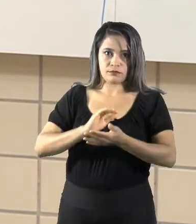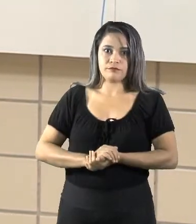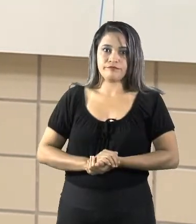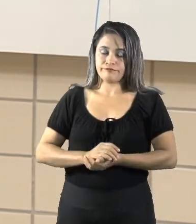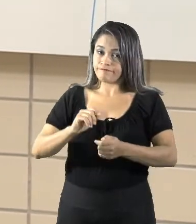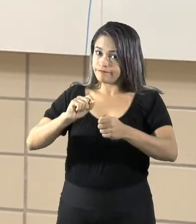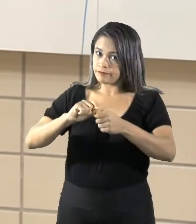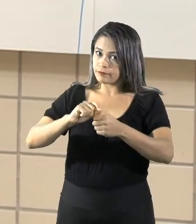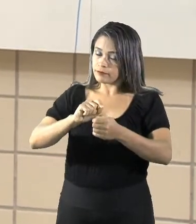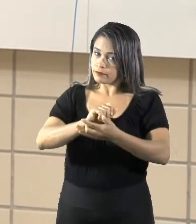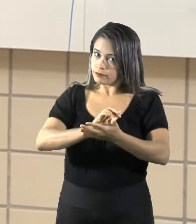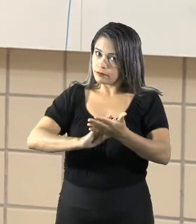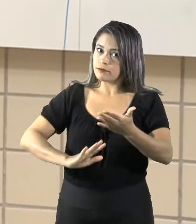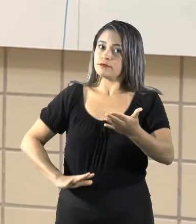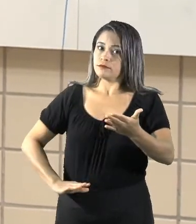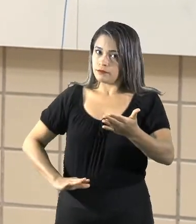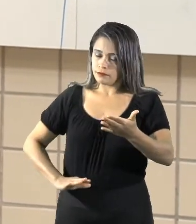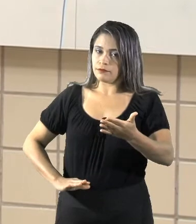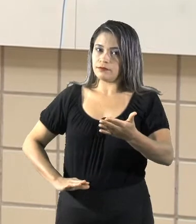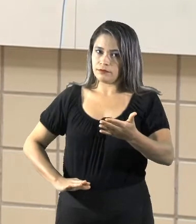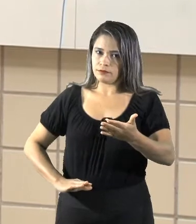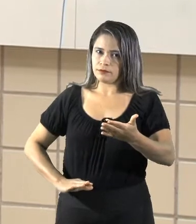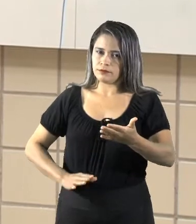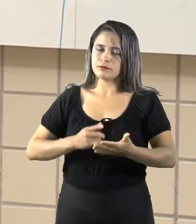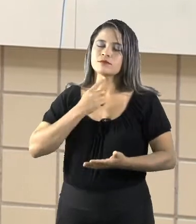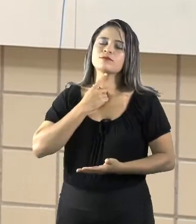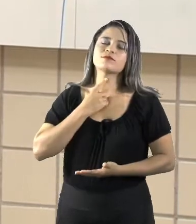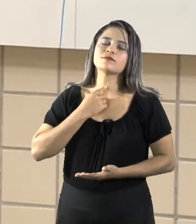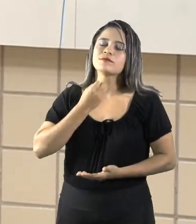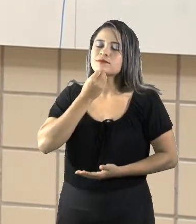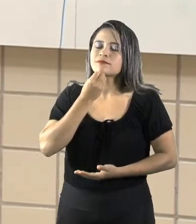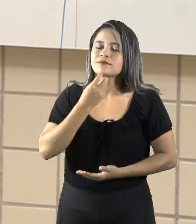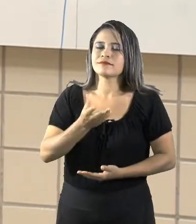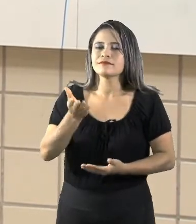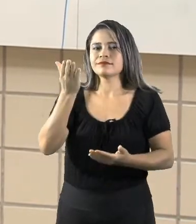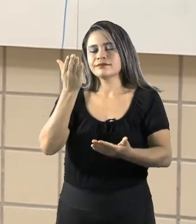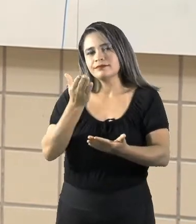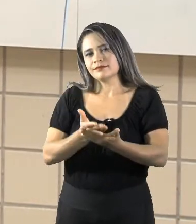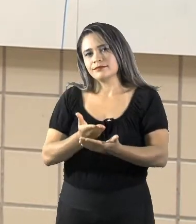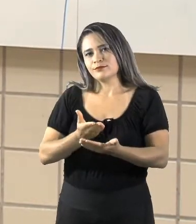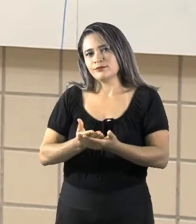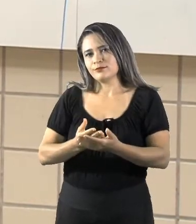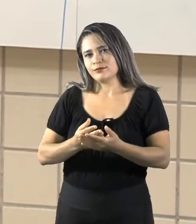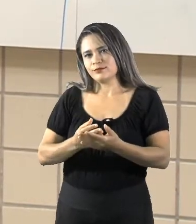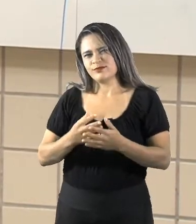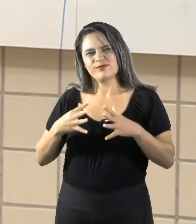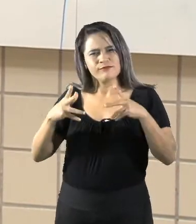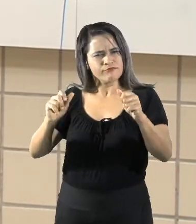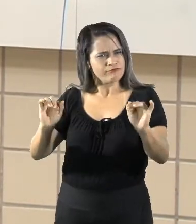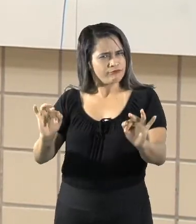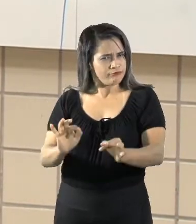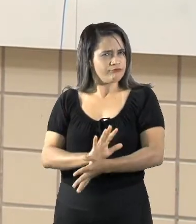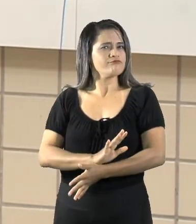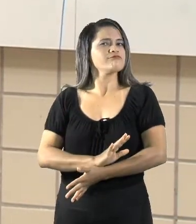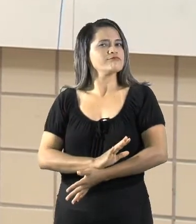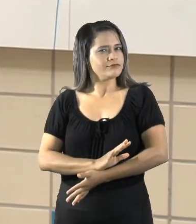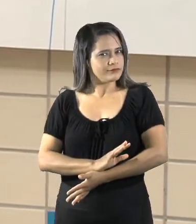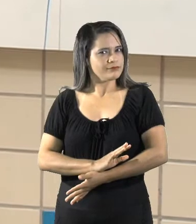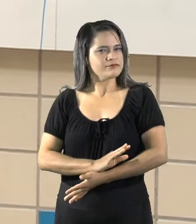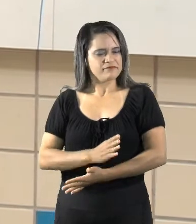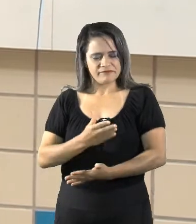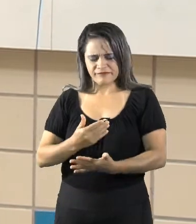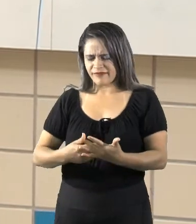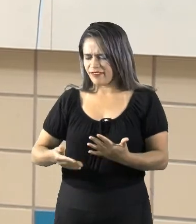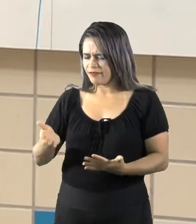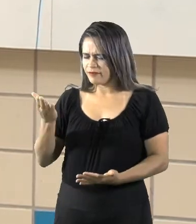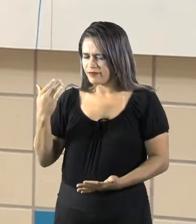atividades por lá. Desejo a vocês um bom estudo e que tudo vai passar. A gente vai se encontrar daqui mais um